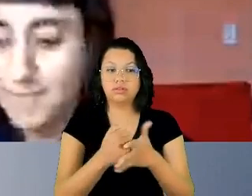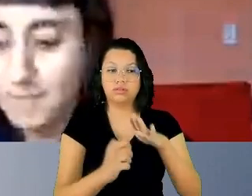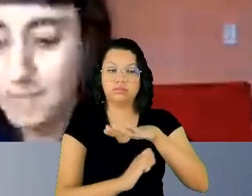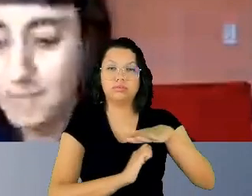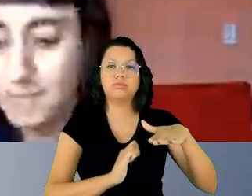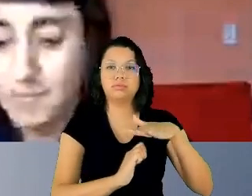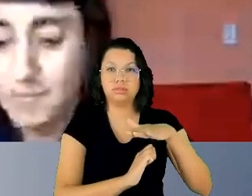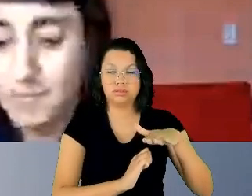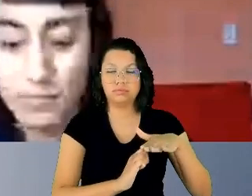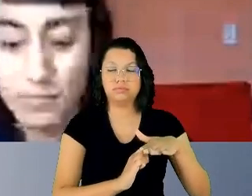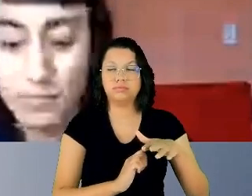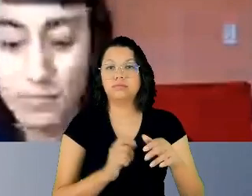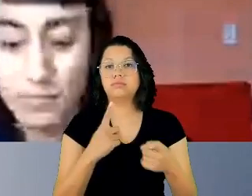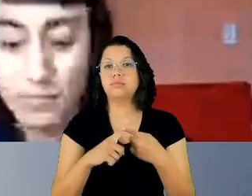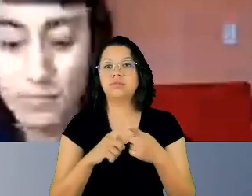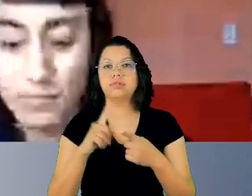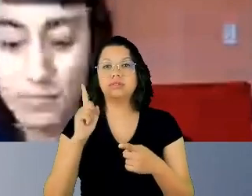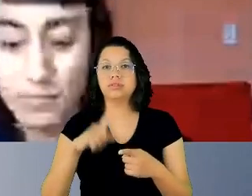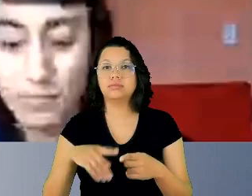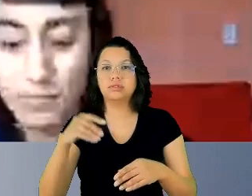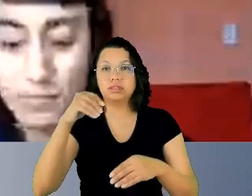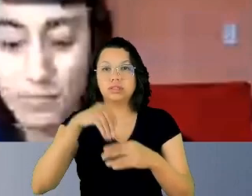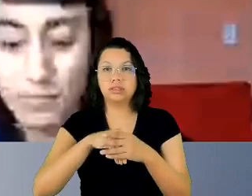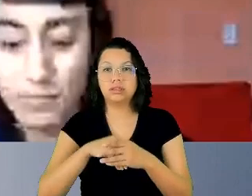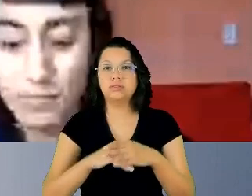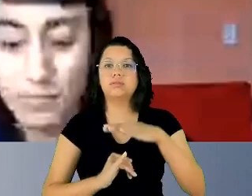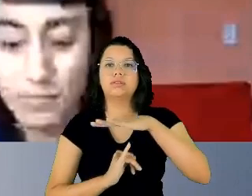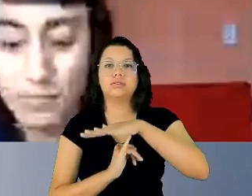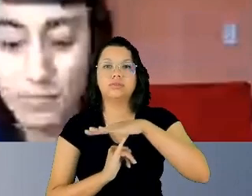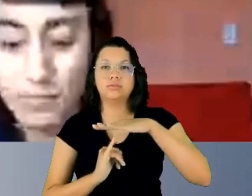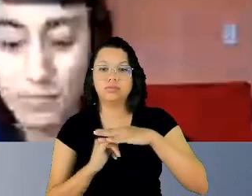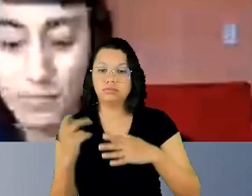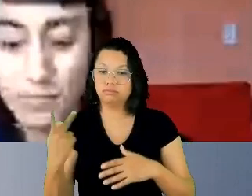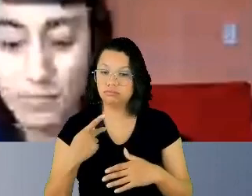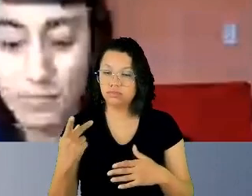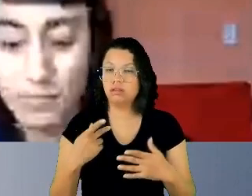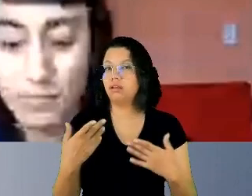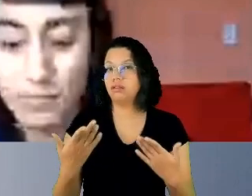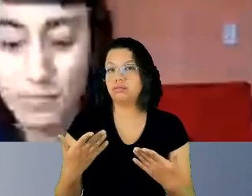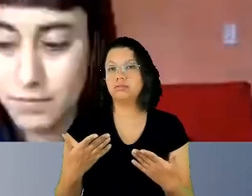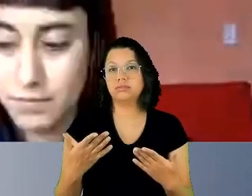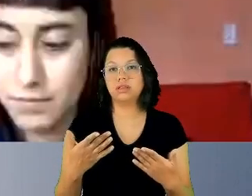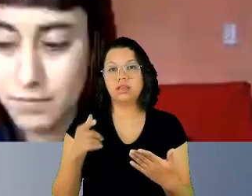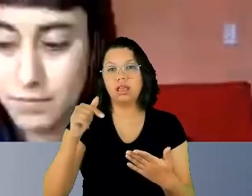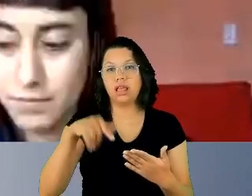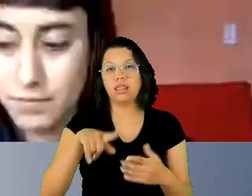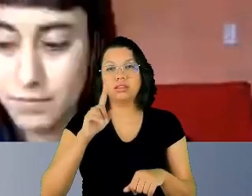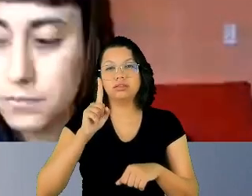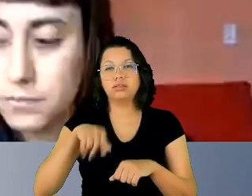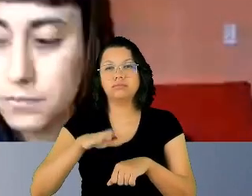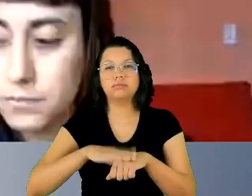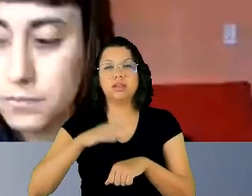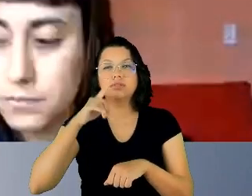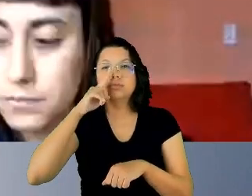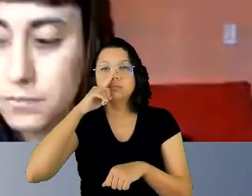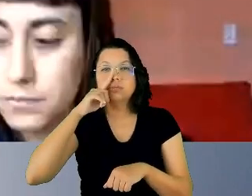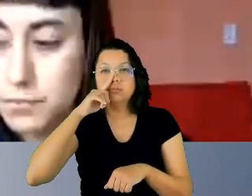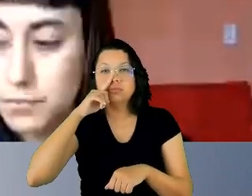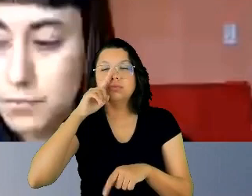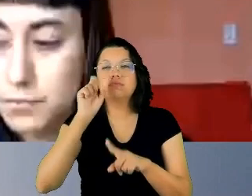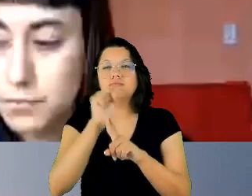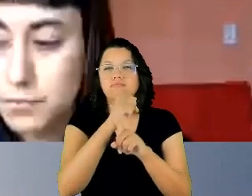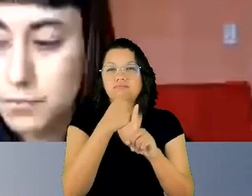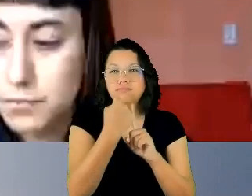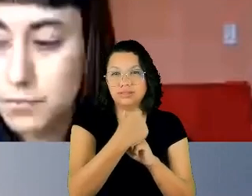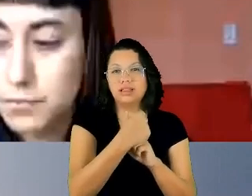porque são dentro da nossa instituição a parte mais vulnerável e sentimos que eram elas que